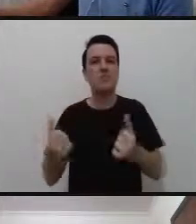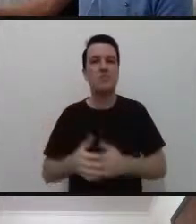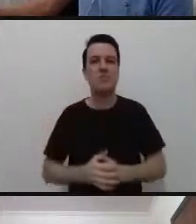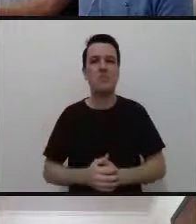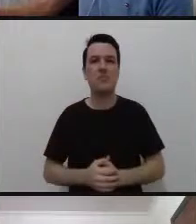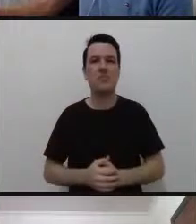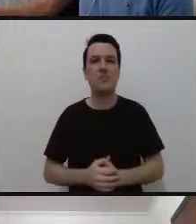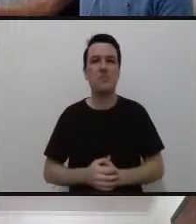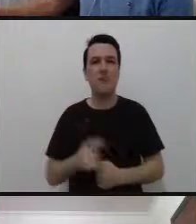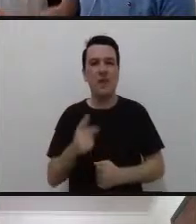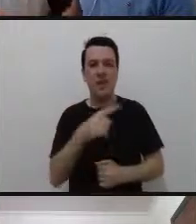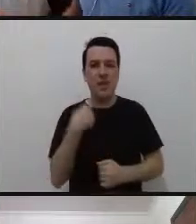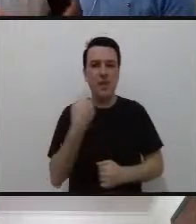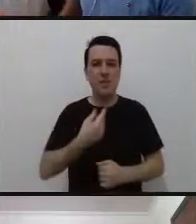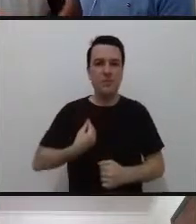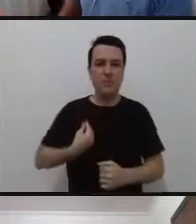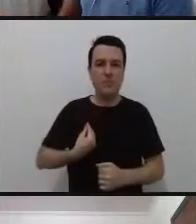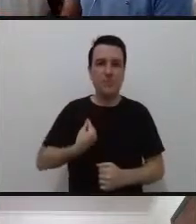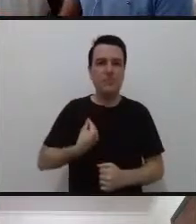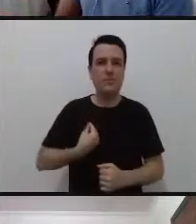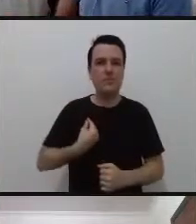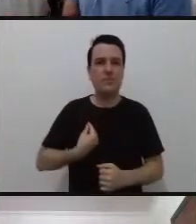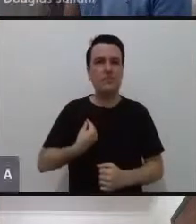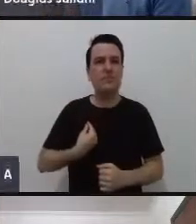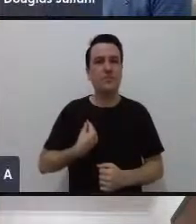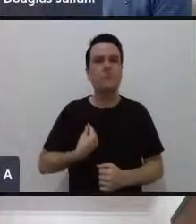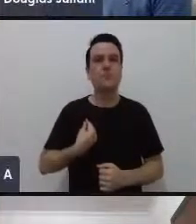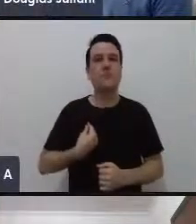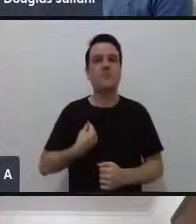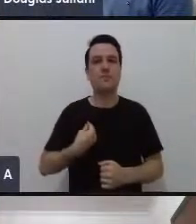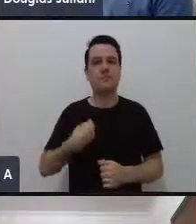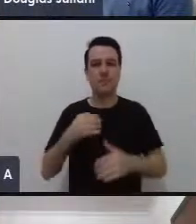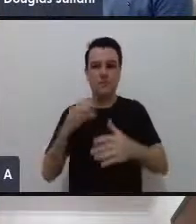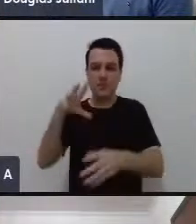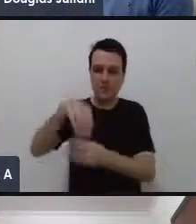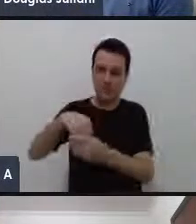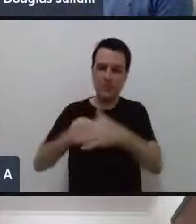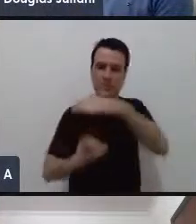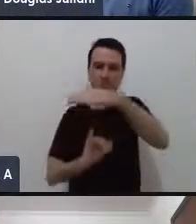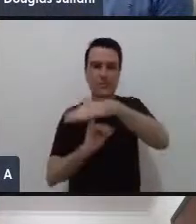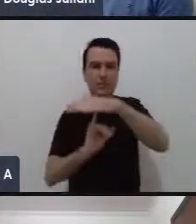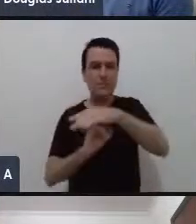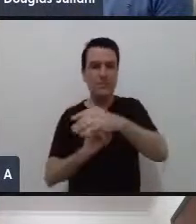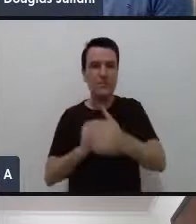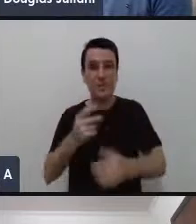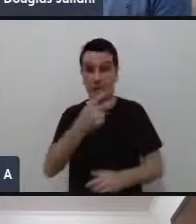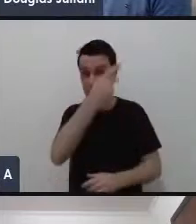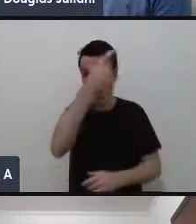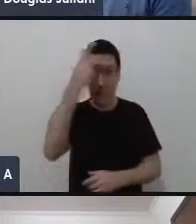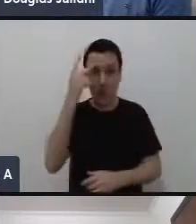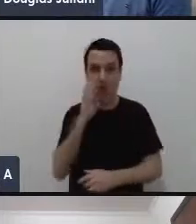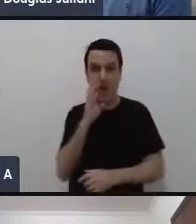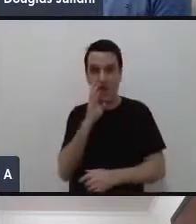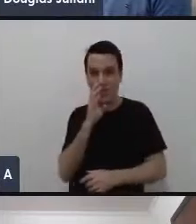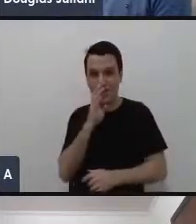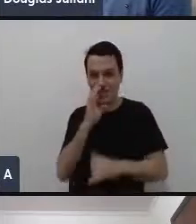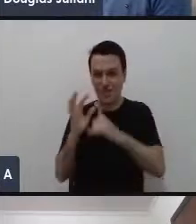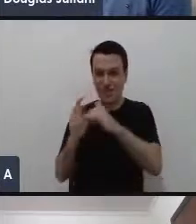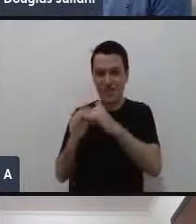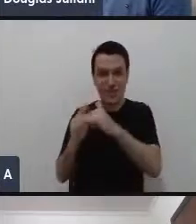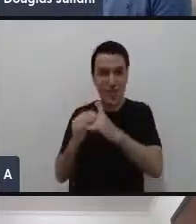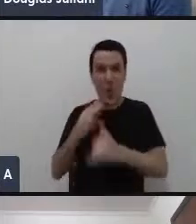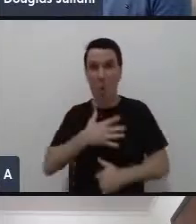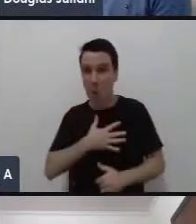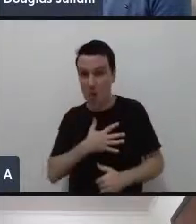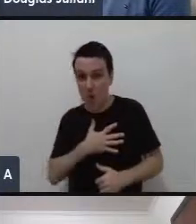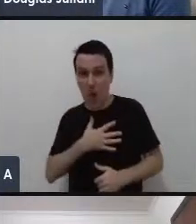das nossas vidas no nosso trabalho do Instituto Federal pessoal gostou da da palestra do professor Douglas